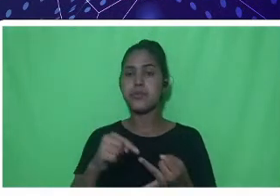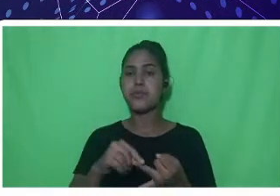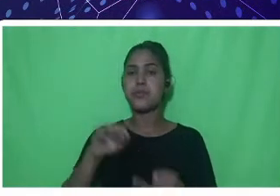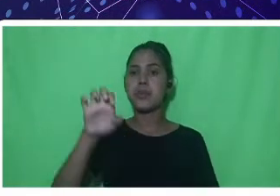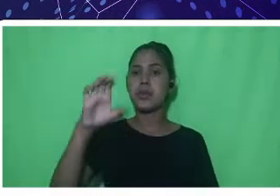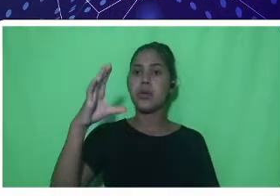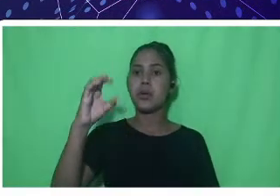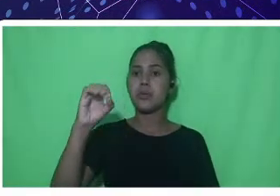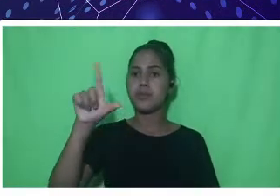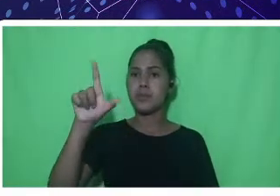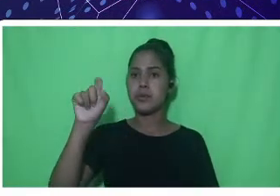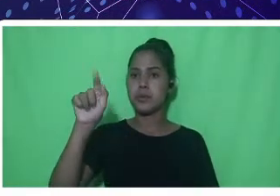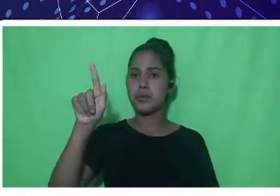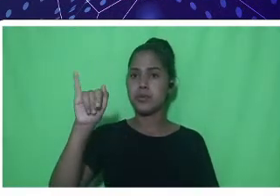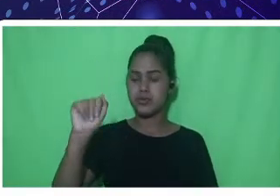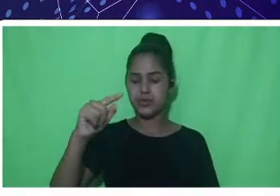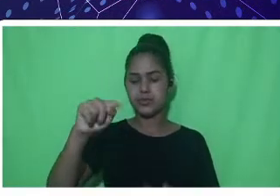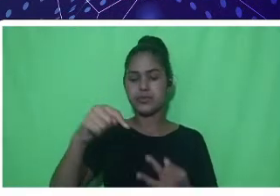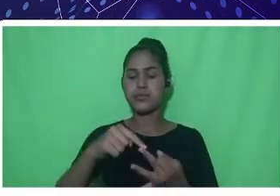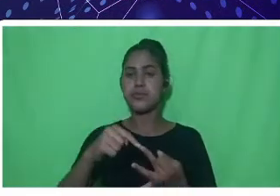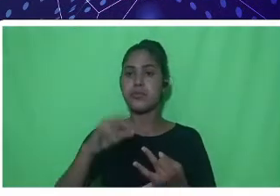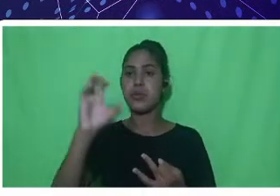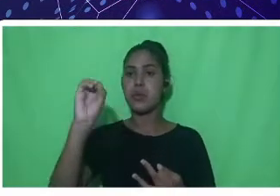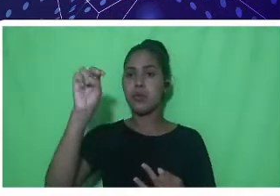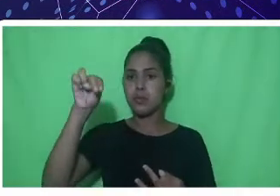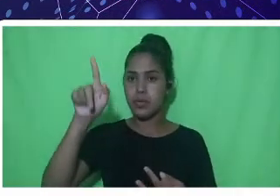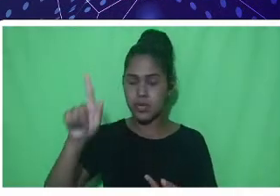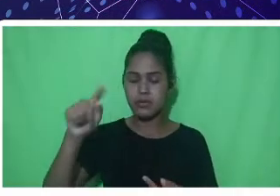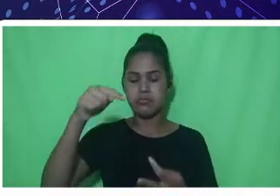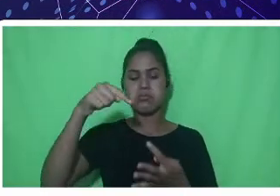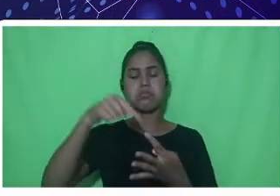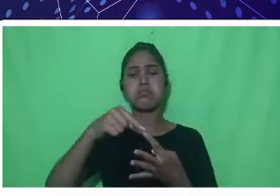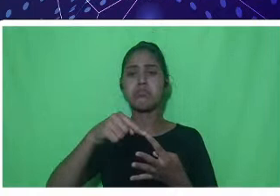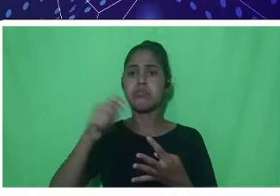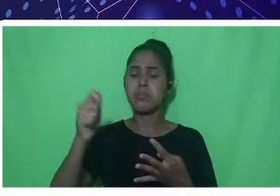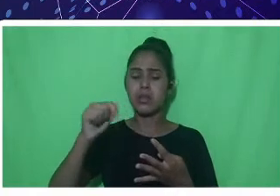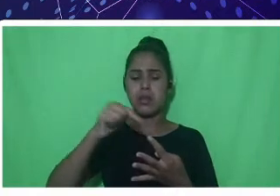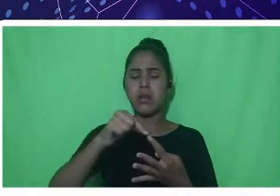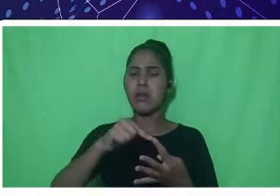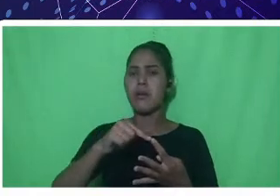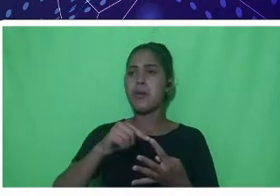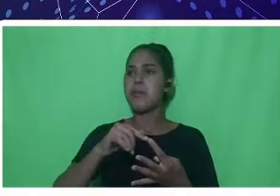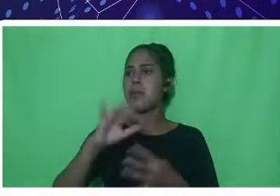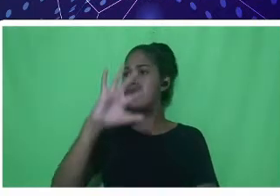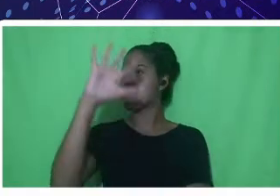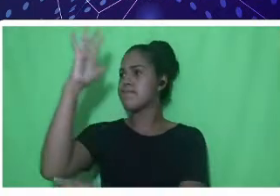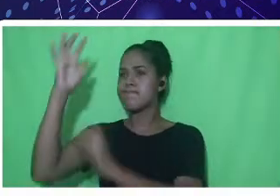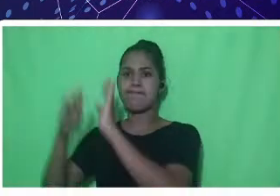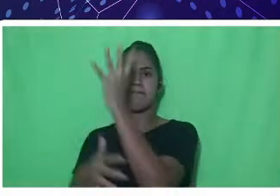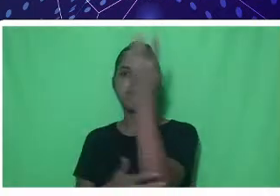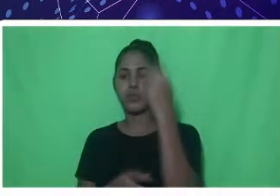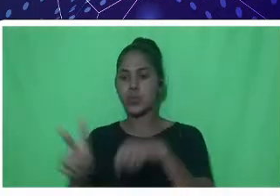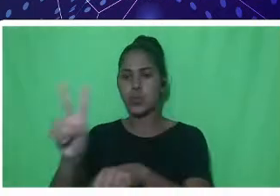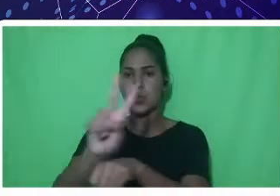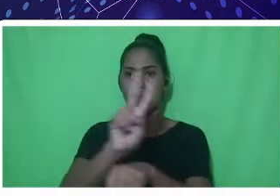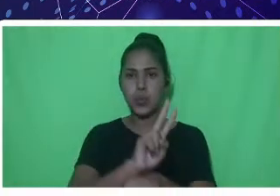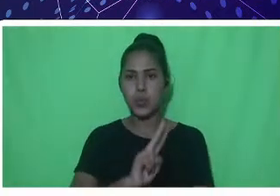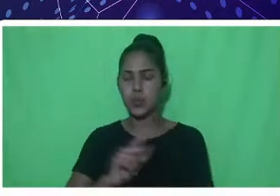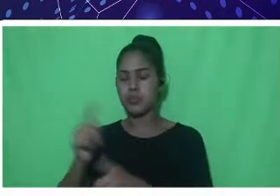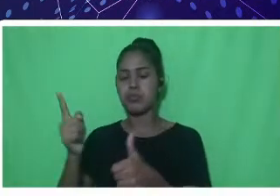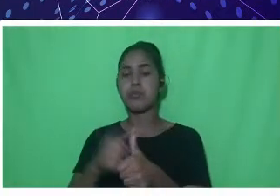organizações não governamentais que trabalham com a conservação do meio ambiente, pode trabalhar com água.